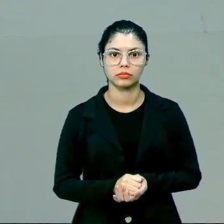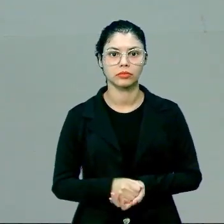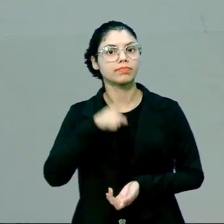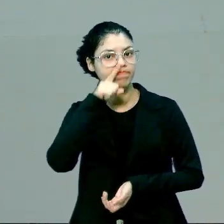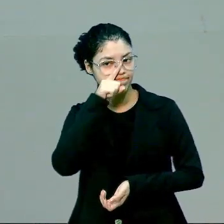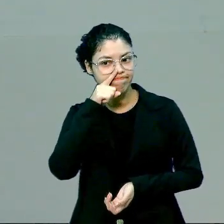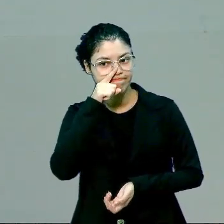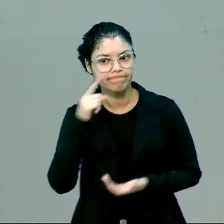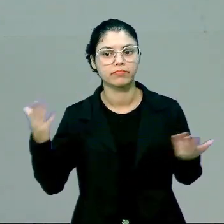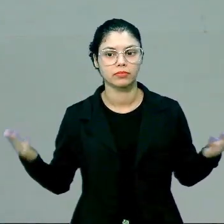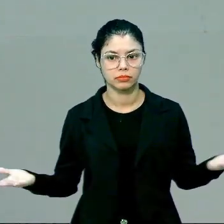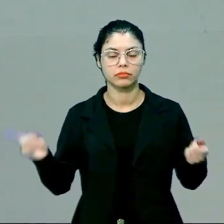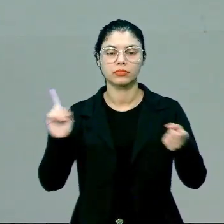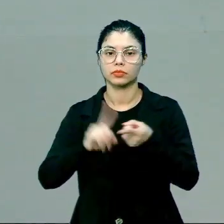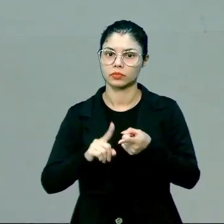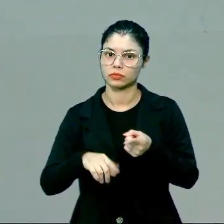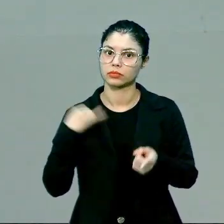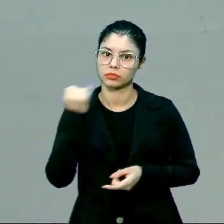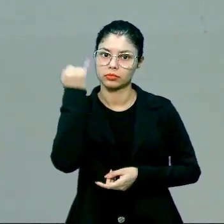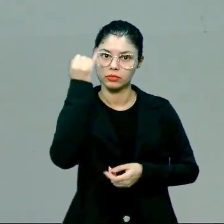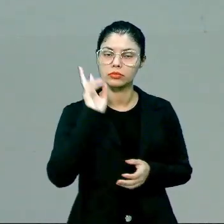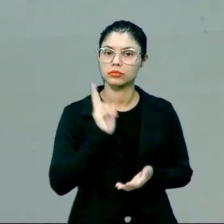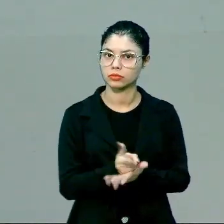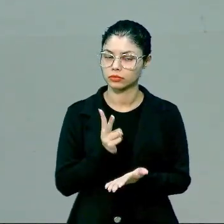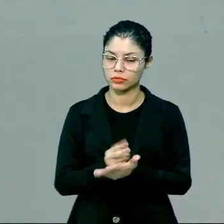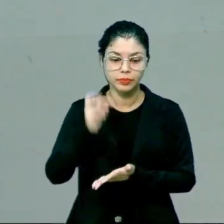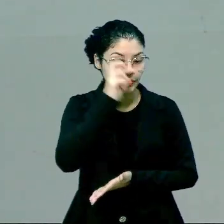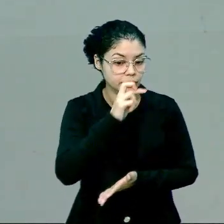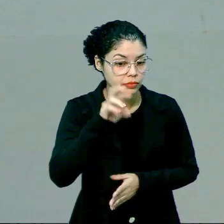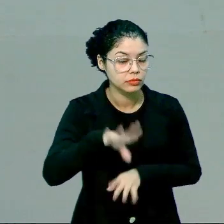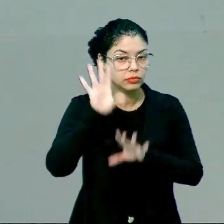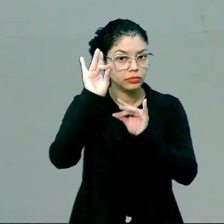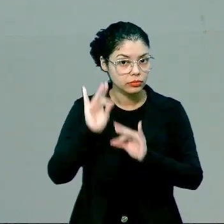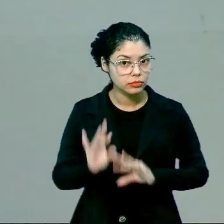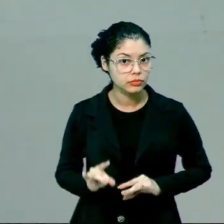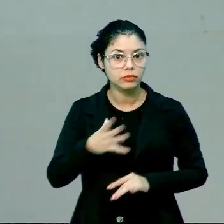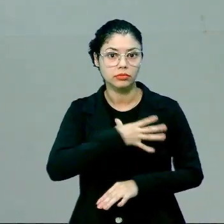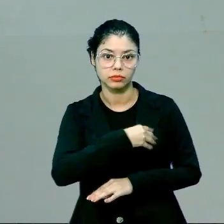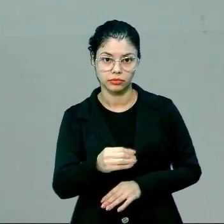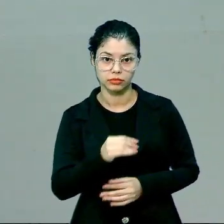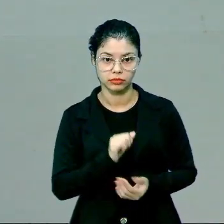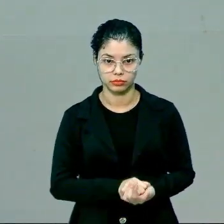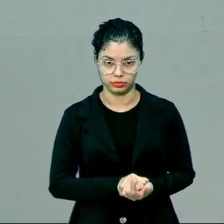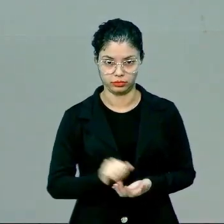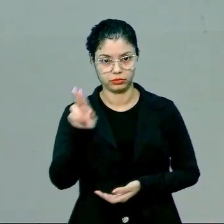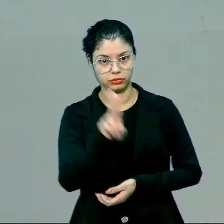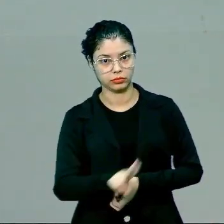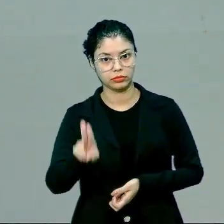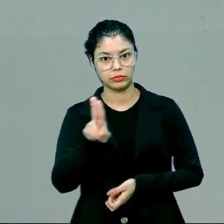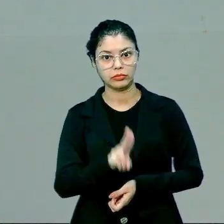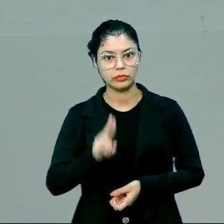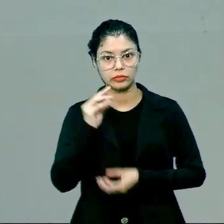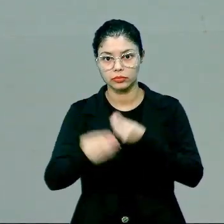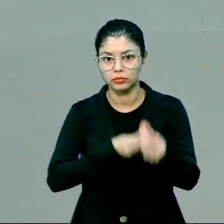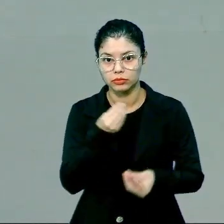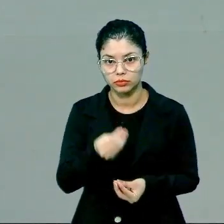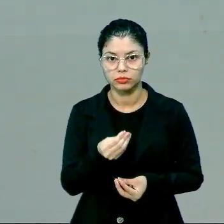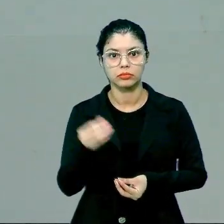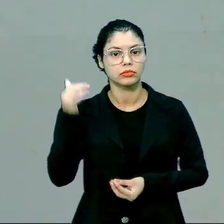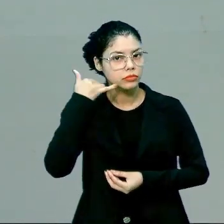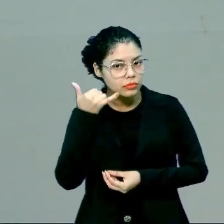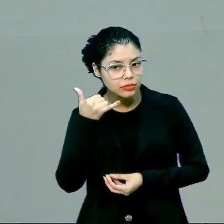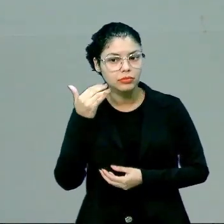prejudicial. Então, é importante que os pais estejam sempre observando que os filhos, como os filhos